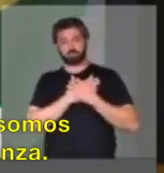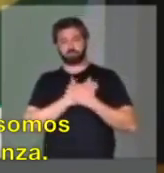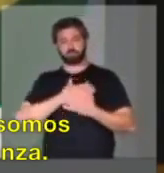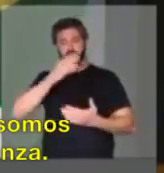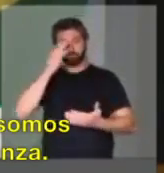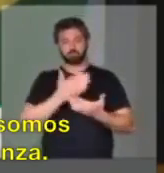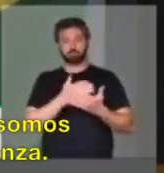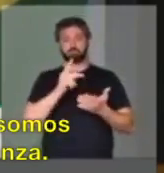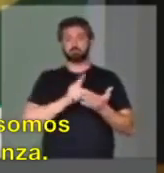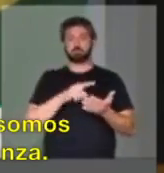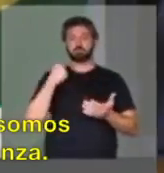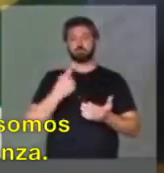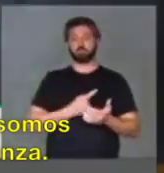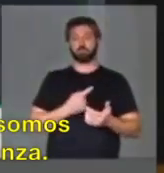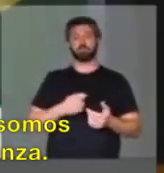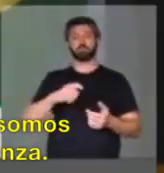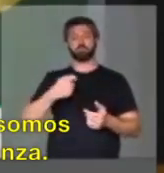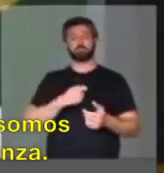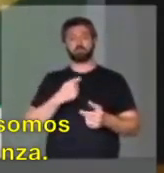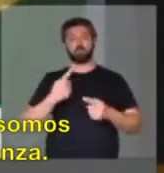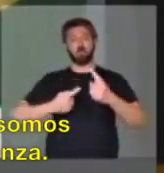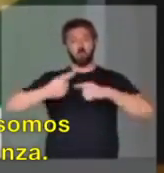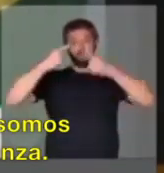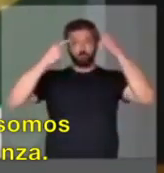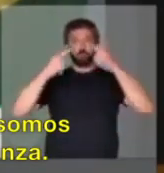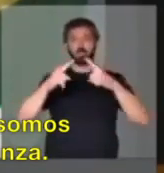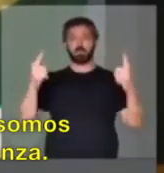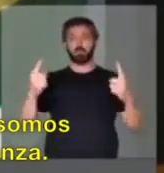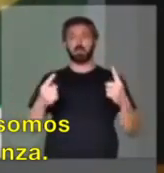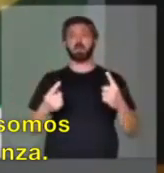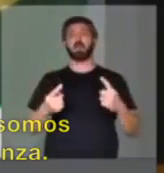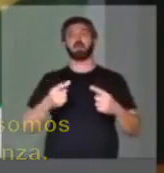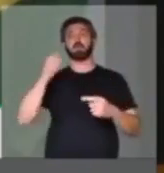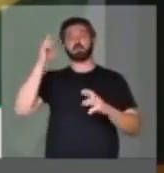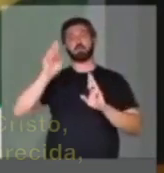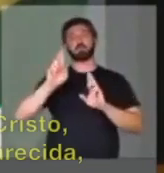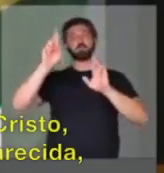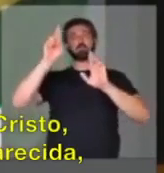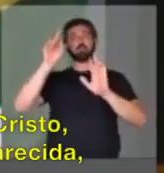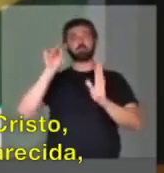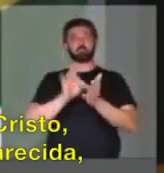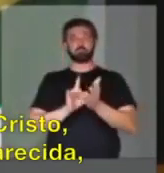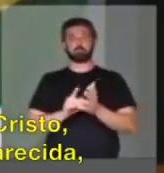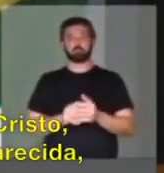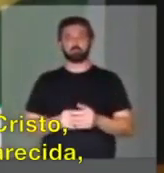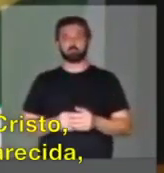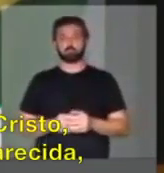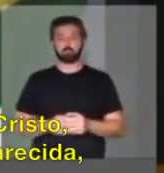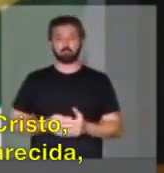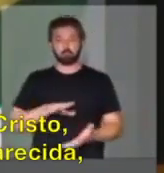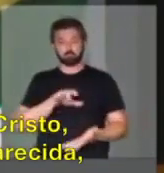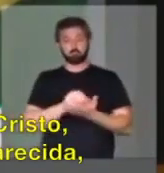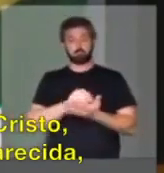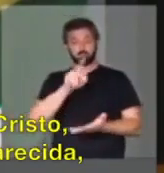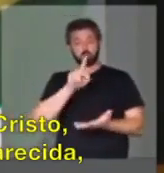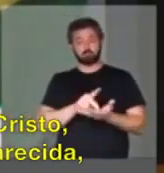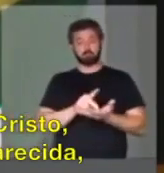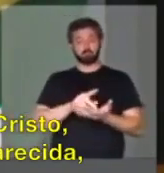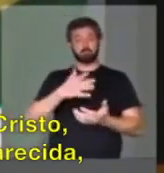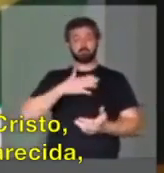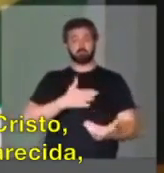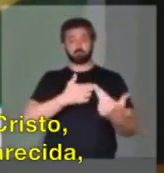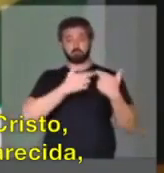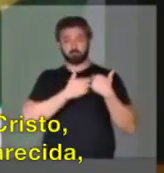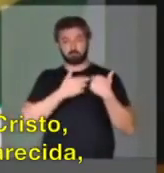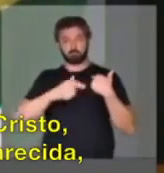crendo que nós somos não só a renovação, mas a esperança. Quero consagrar o mandato, o